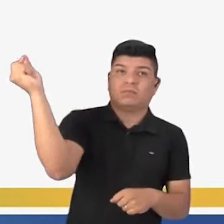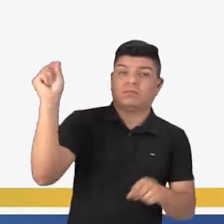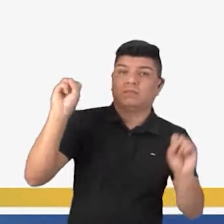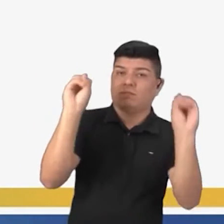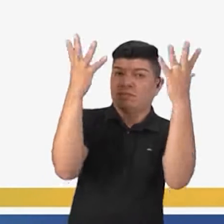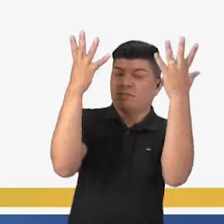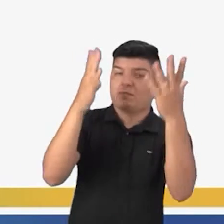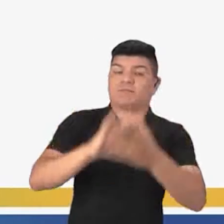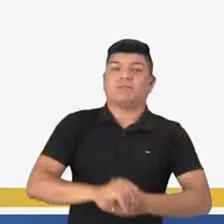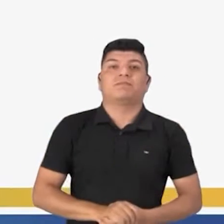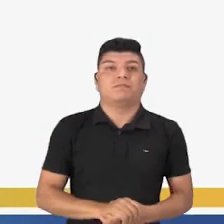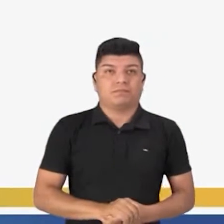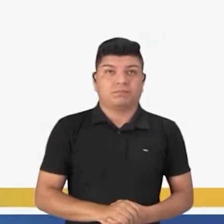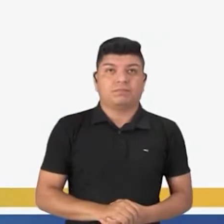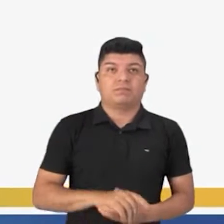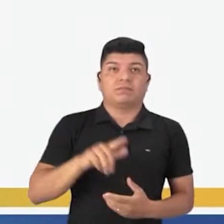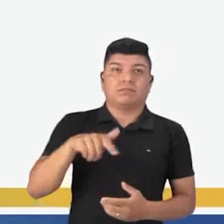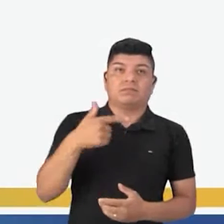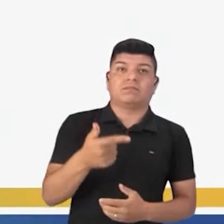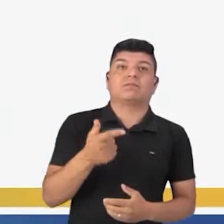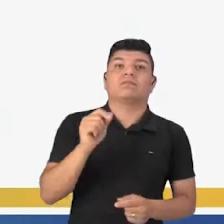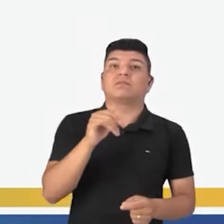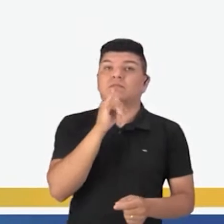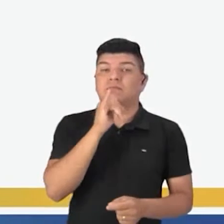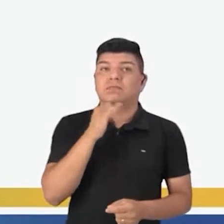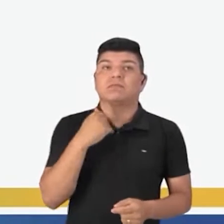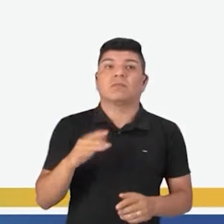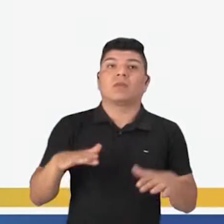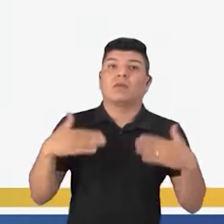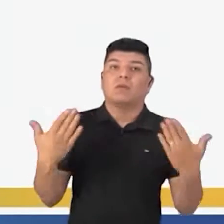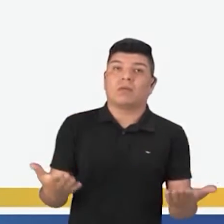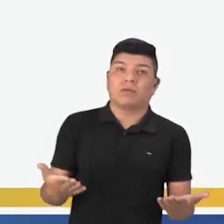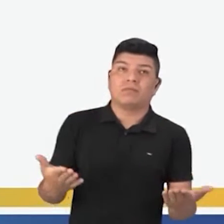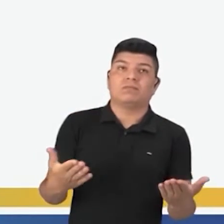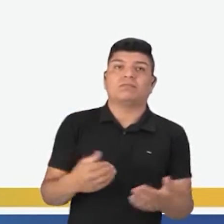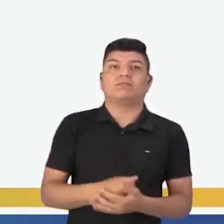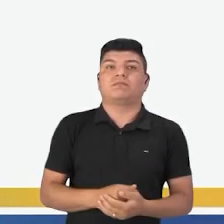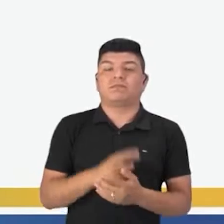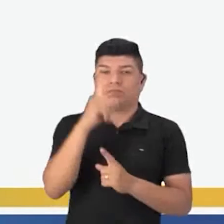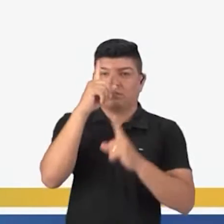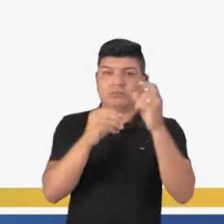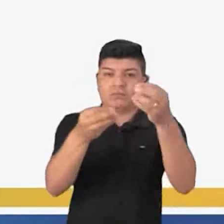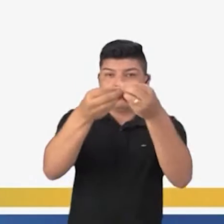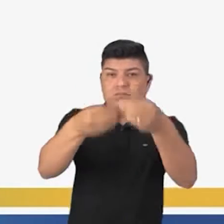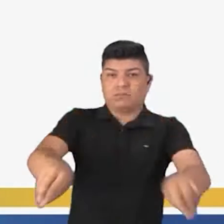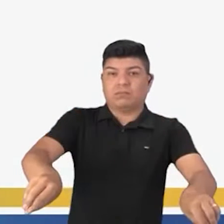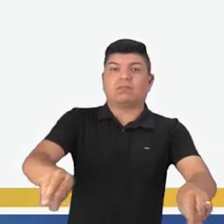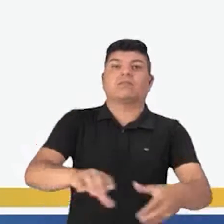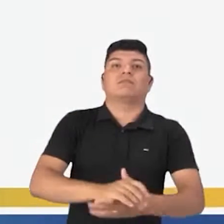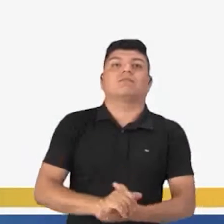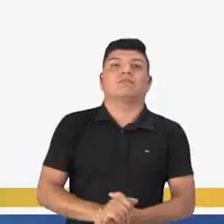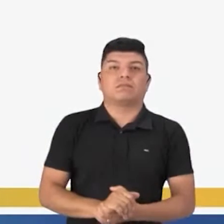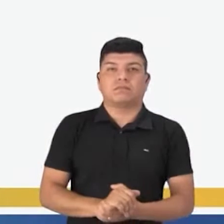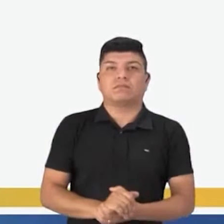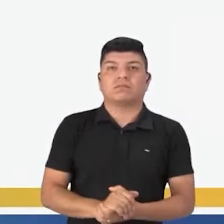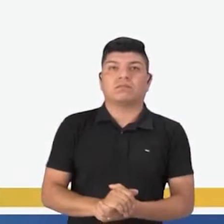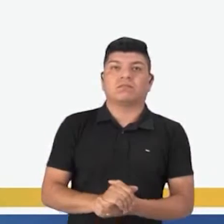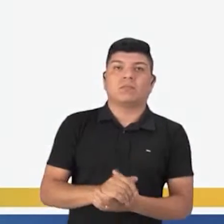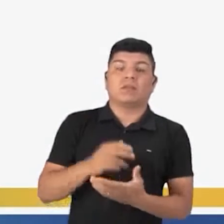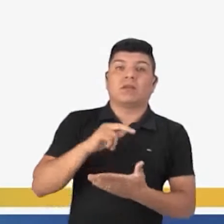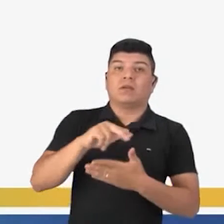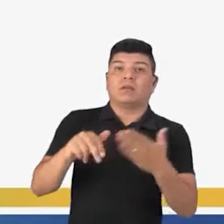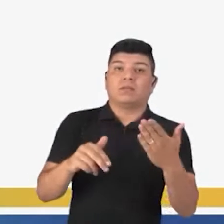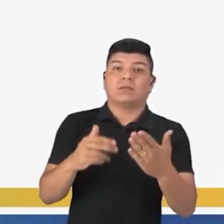sair para festas. Nosso próximo operador é o operador de consequência. São aqueles que